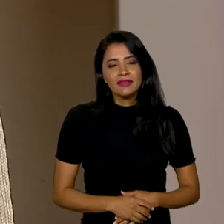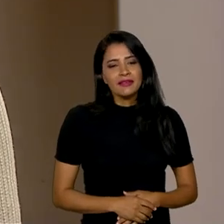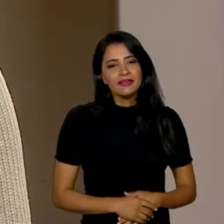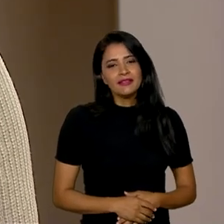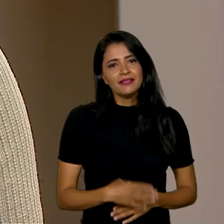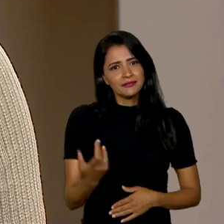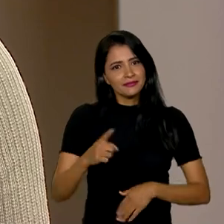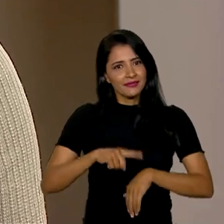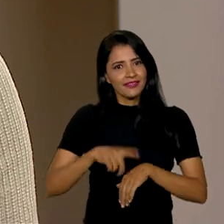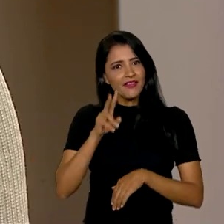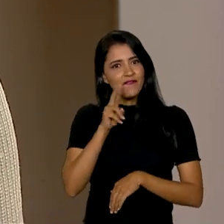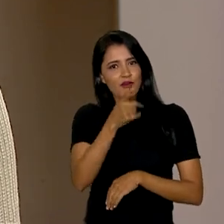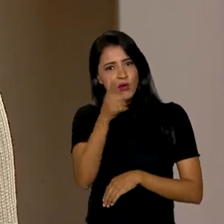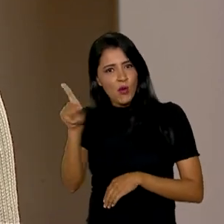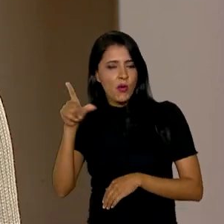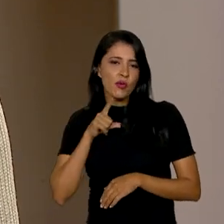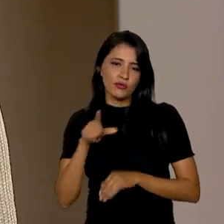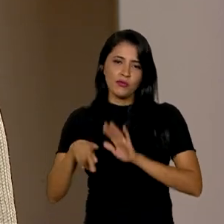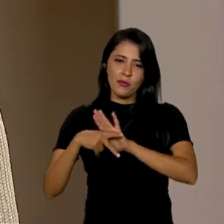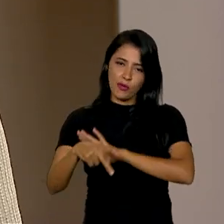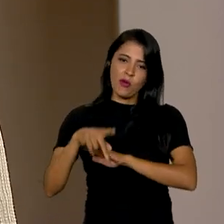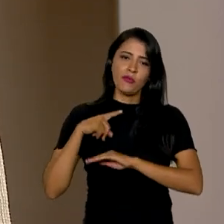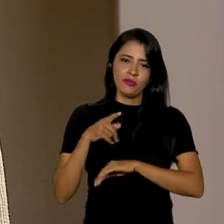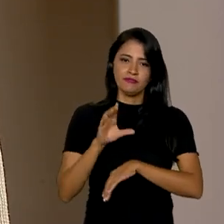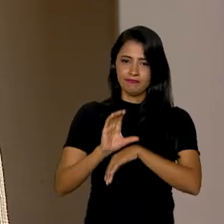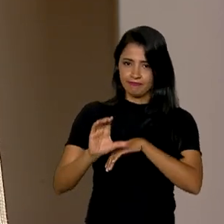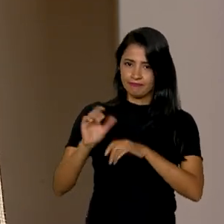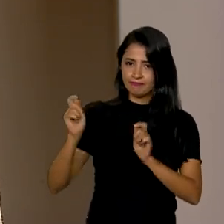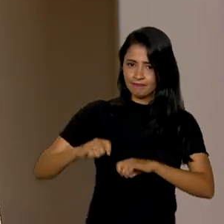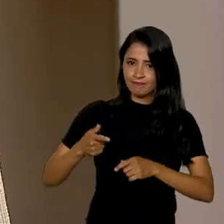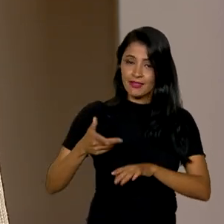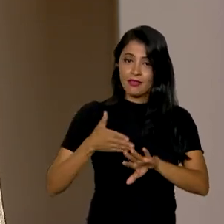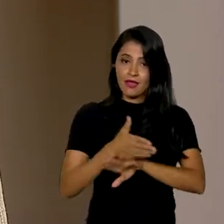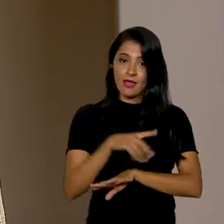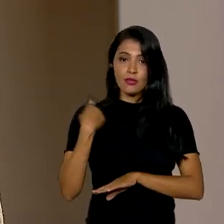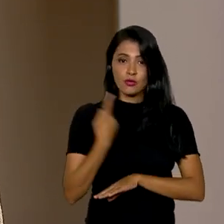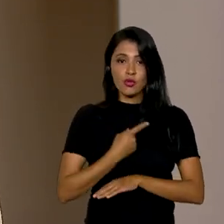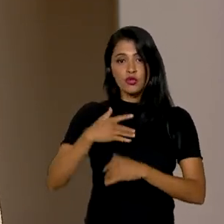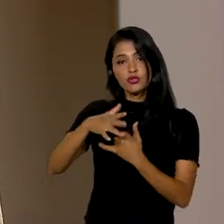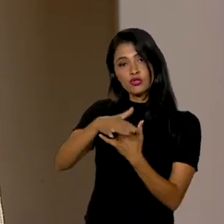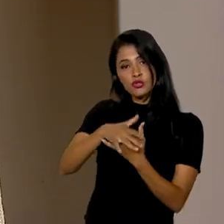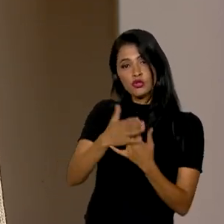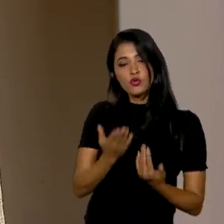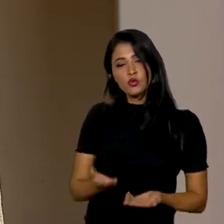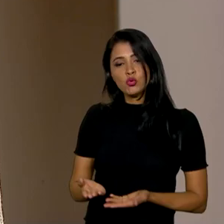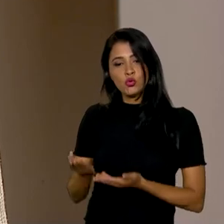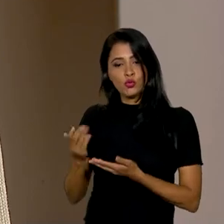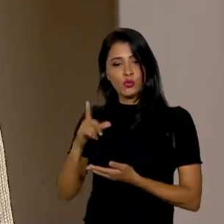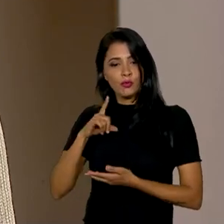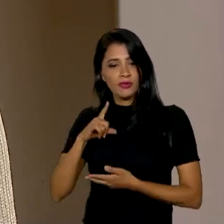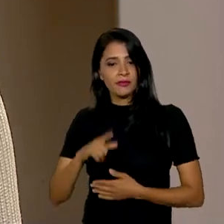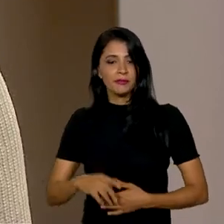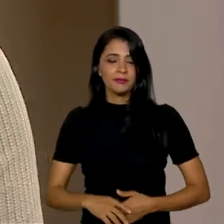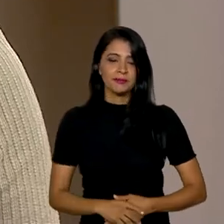Quero assistir outras edições do quadro Qualifica, basta entrar lá no nosso YouTube, youtube.com barra arroba canal gov. Tchau! Obrigado.